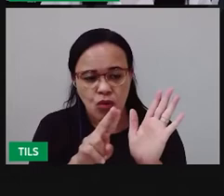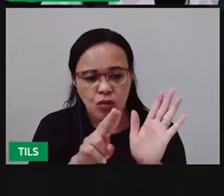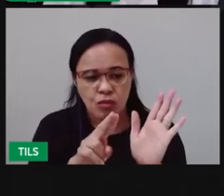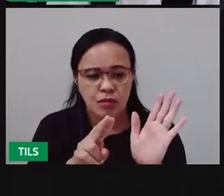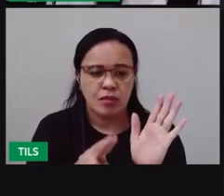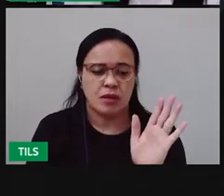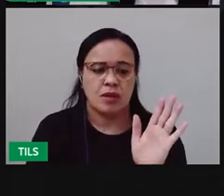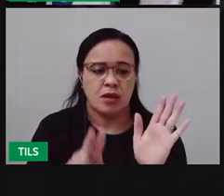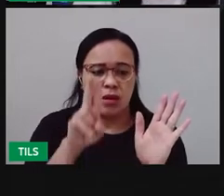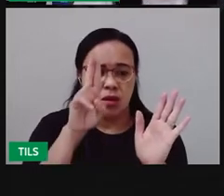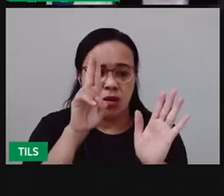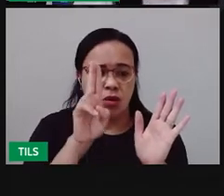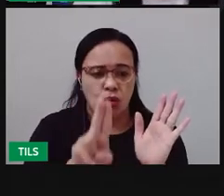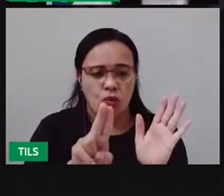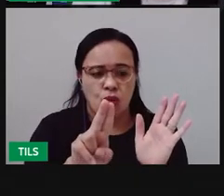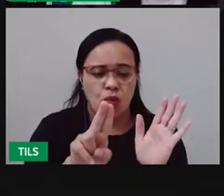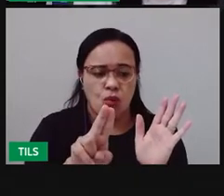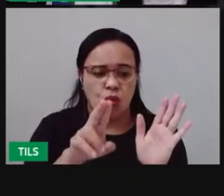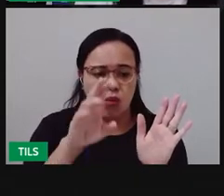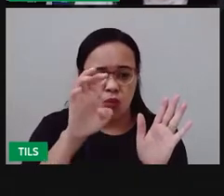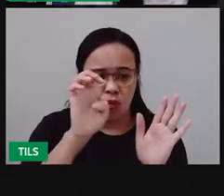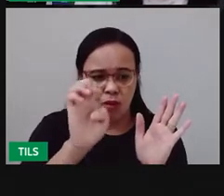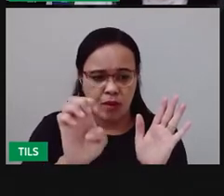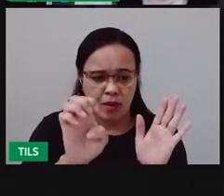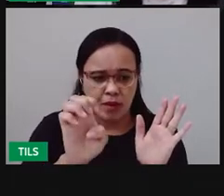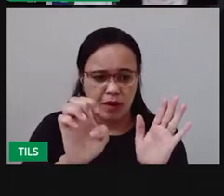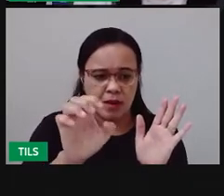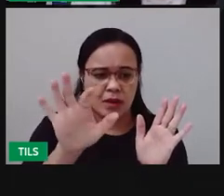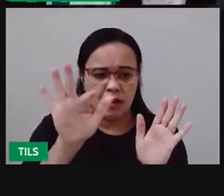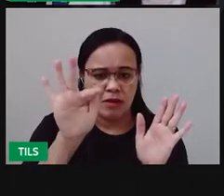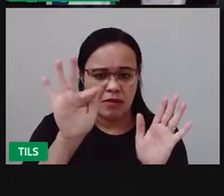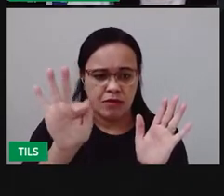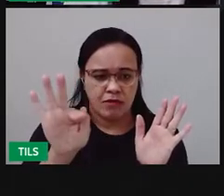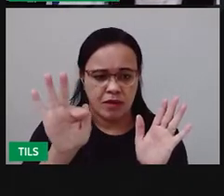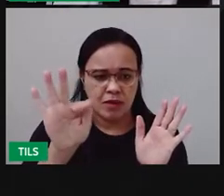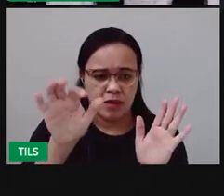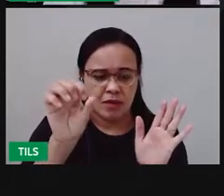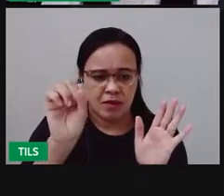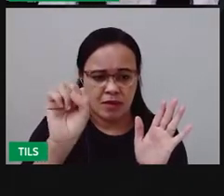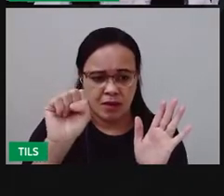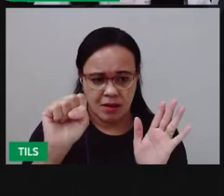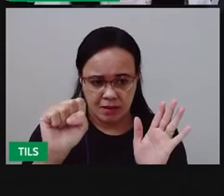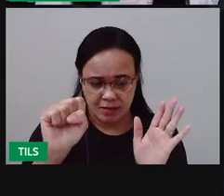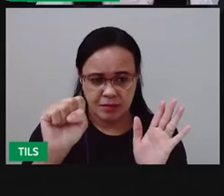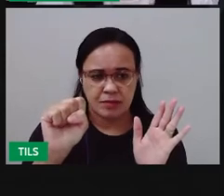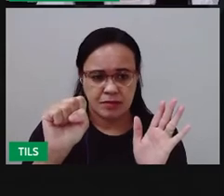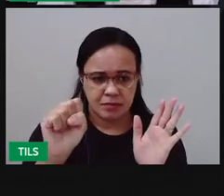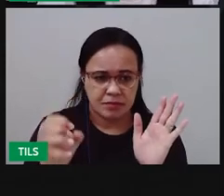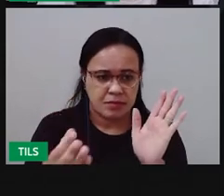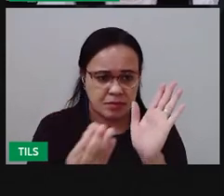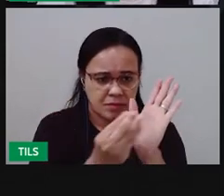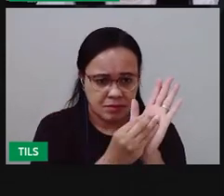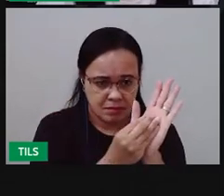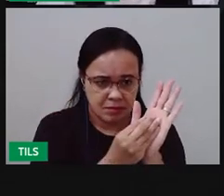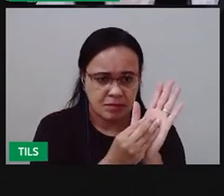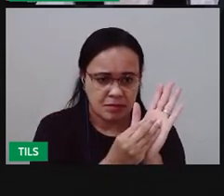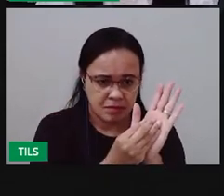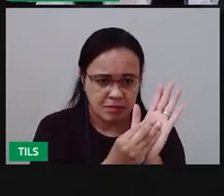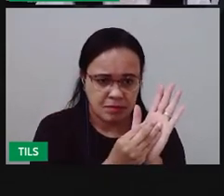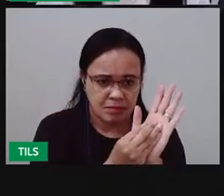coloquei aqui as siglas o EF que é a sigla